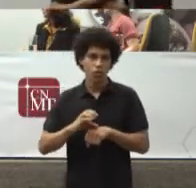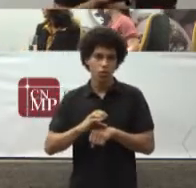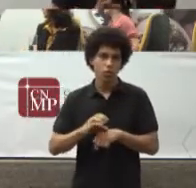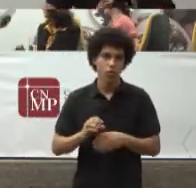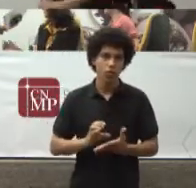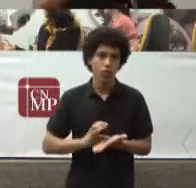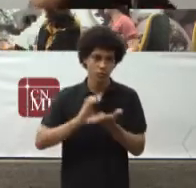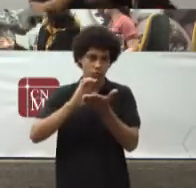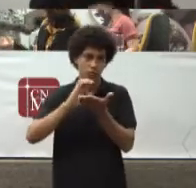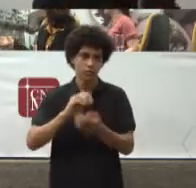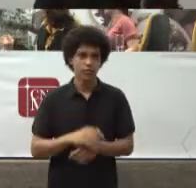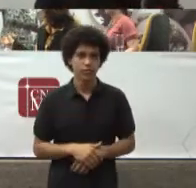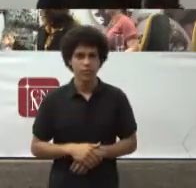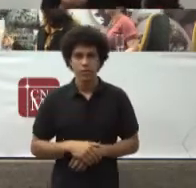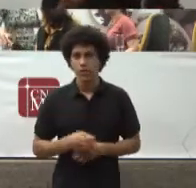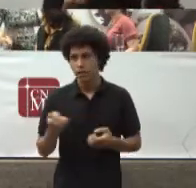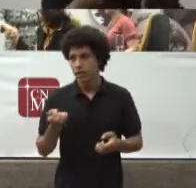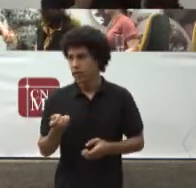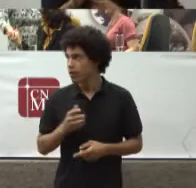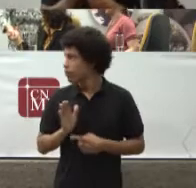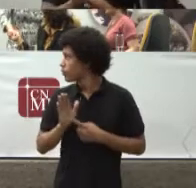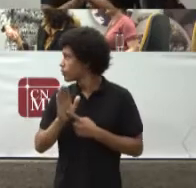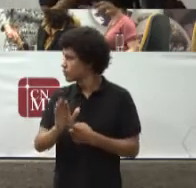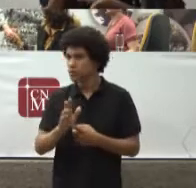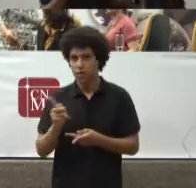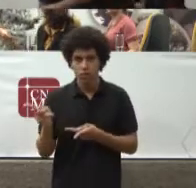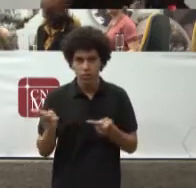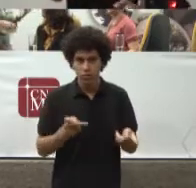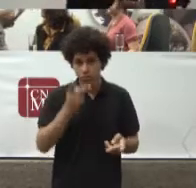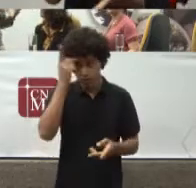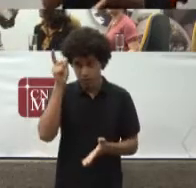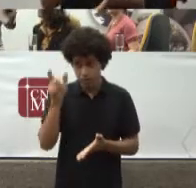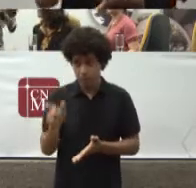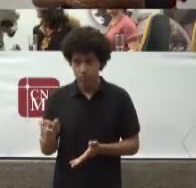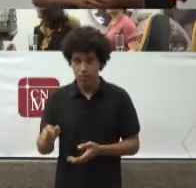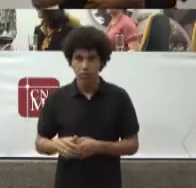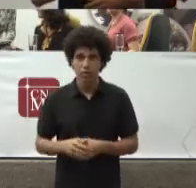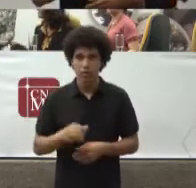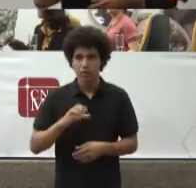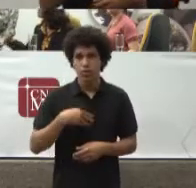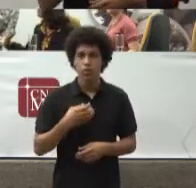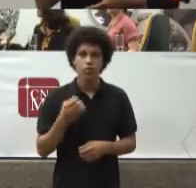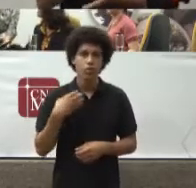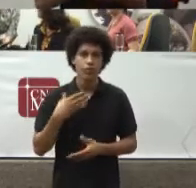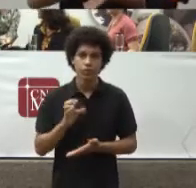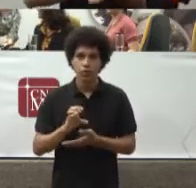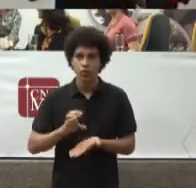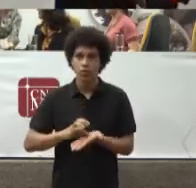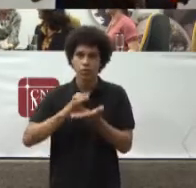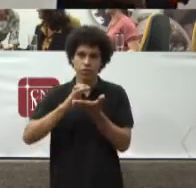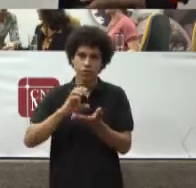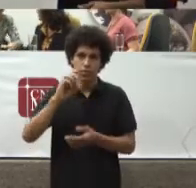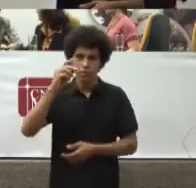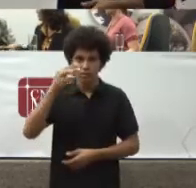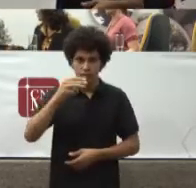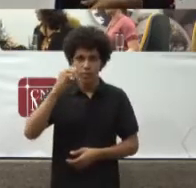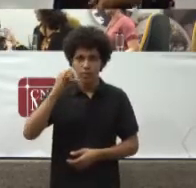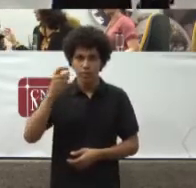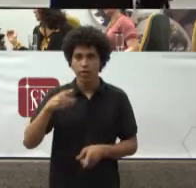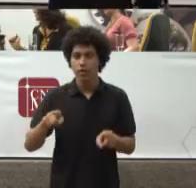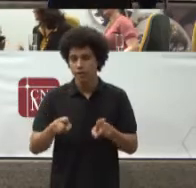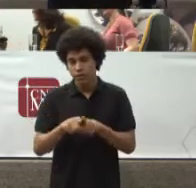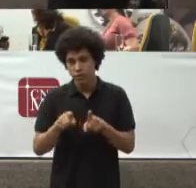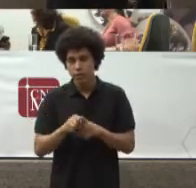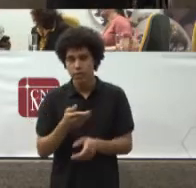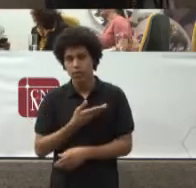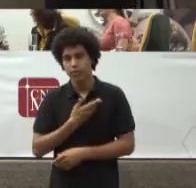Queria registrar A presença Do conselheiro Fábio Bastistica Conselheiro Do CNMP Registrar a presença Da minha colega Doutora Maria Amélia Siena